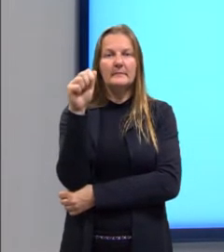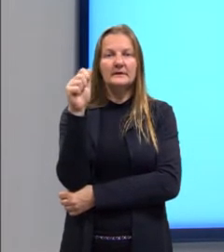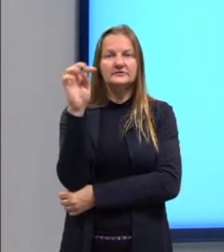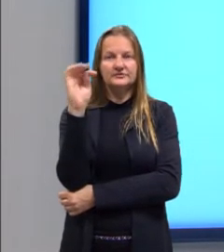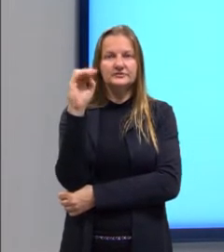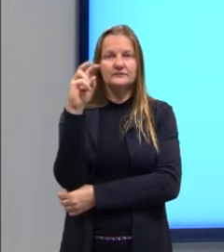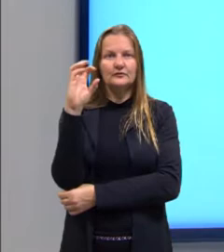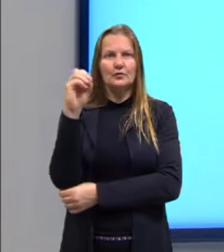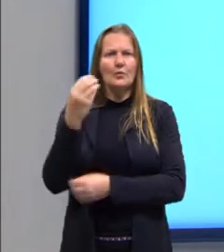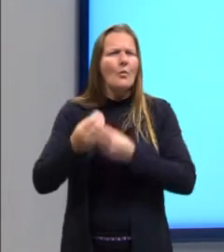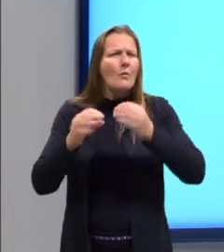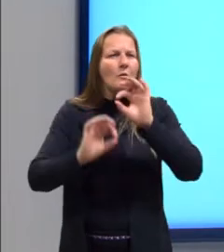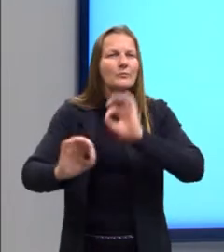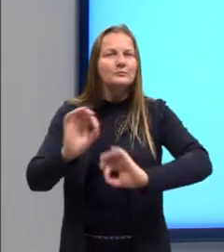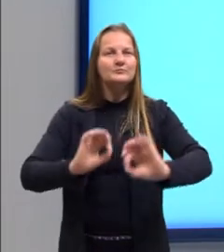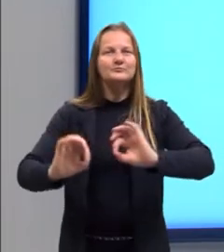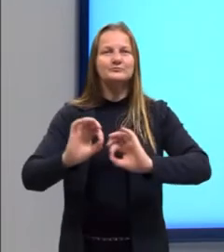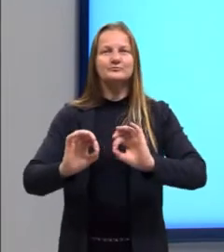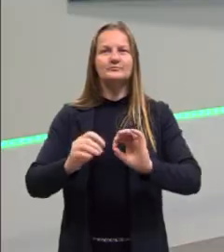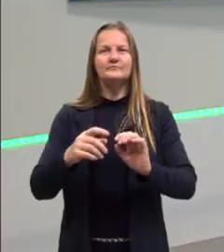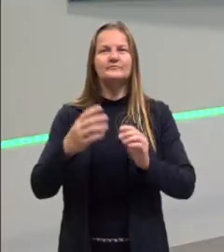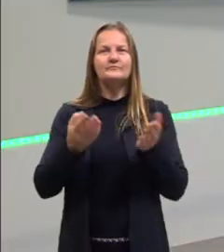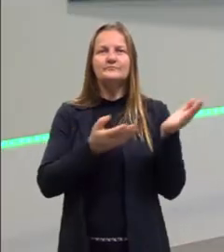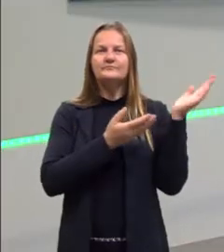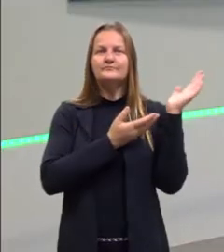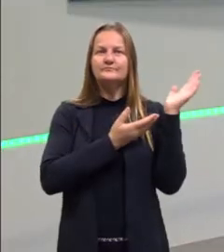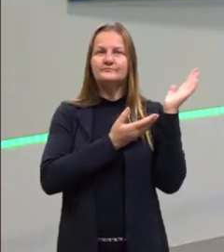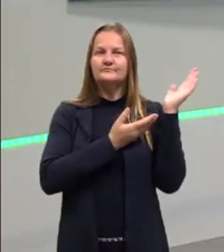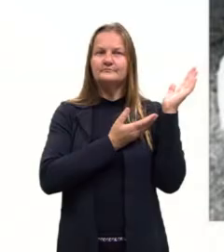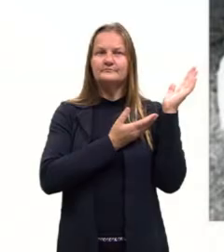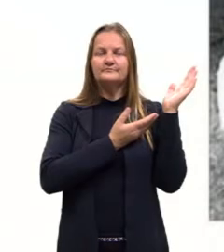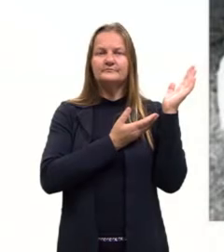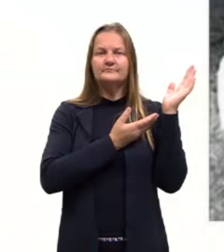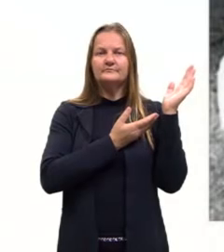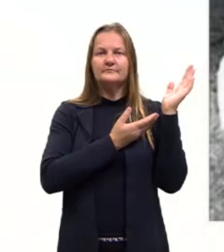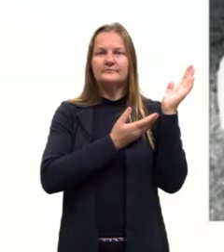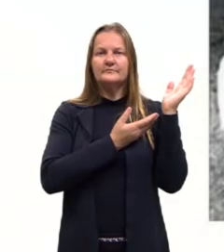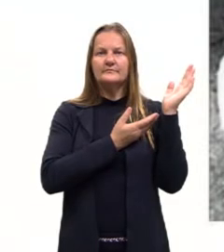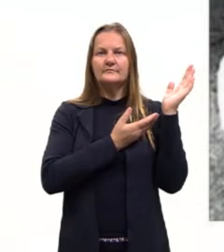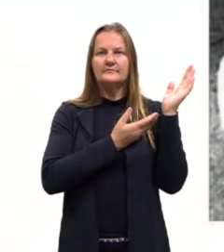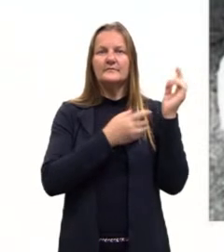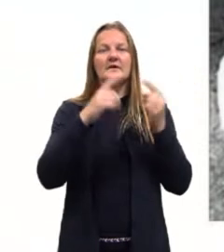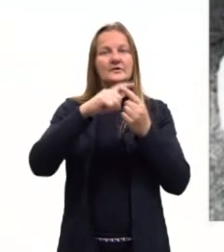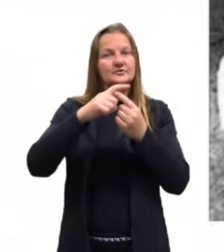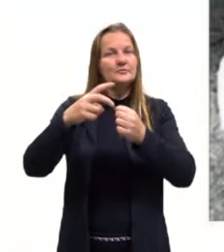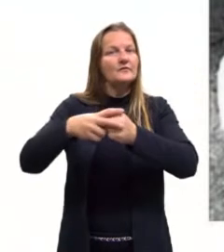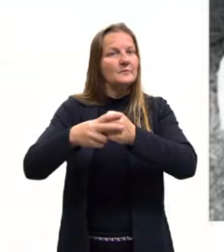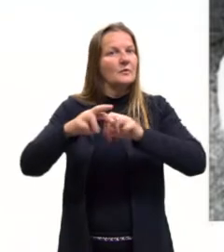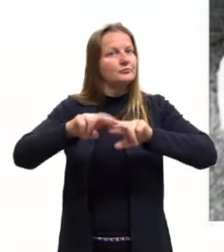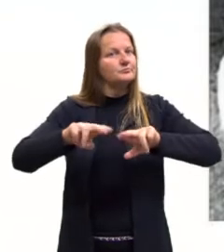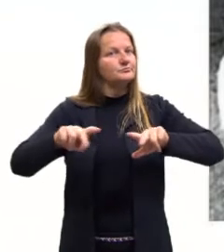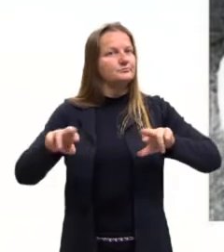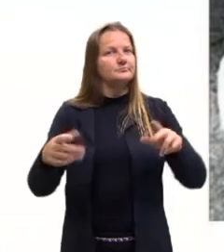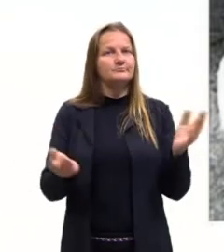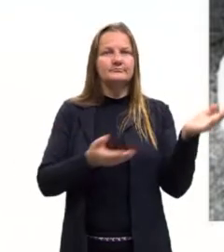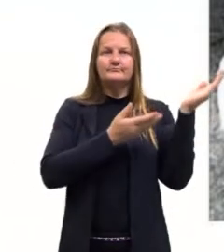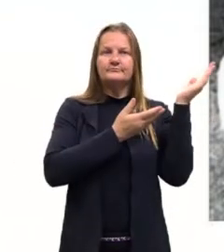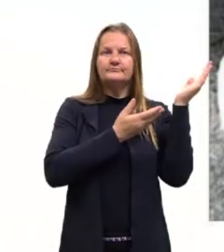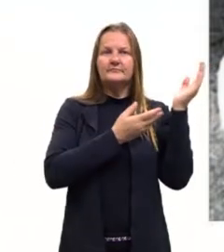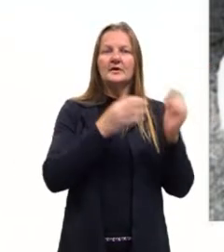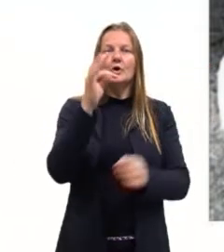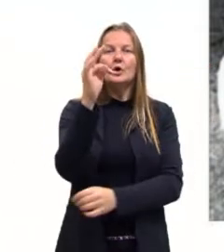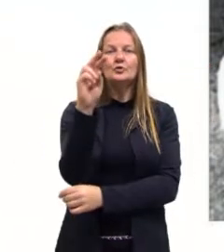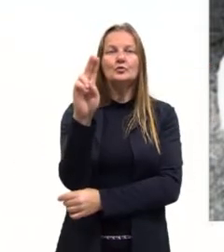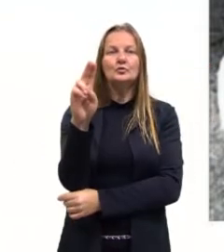esse modo imperativo, nós vamos recorrer a outros tempos verbais e modos verbais. Então, o tu